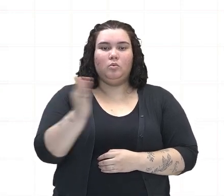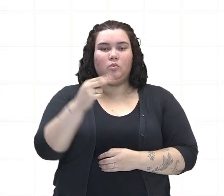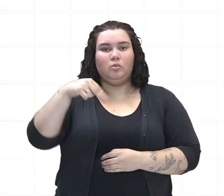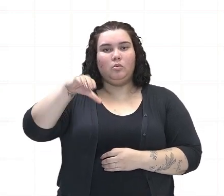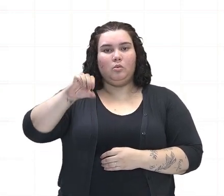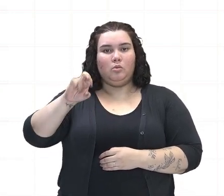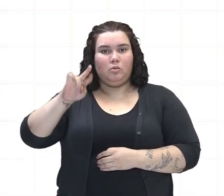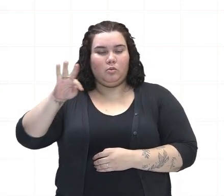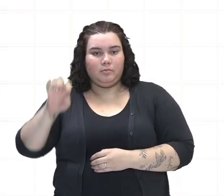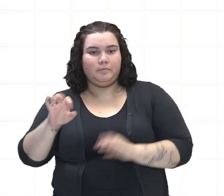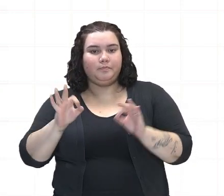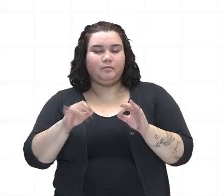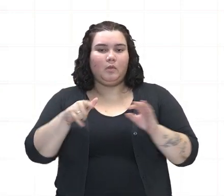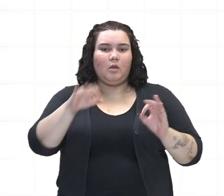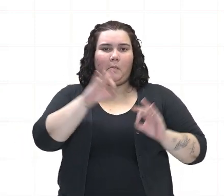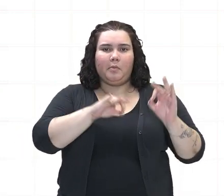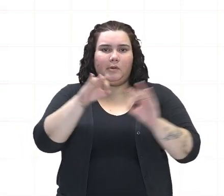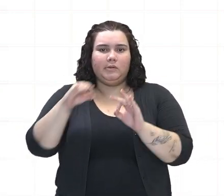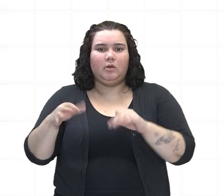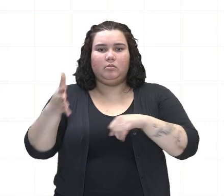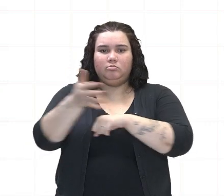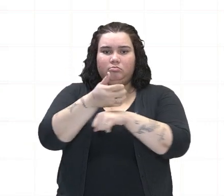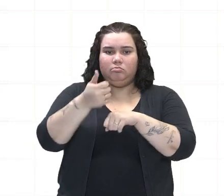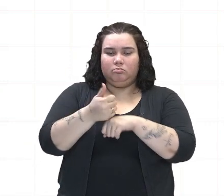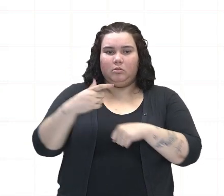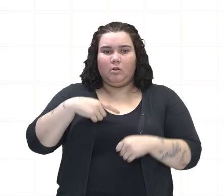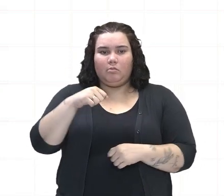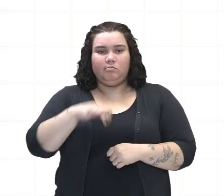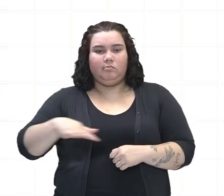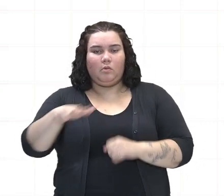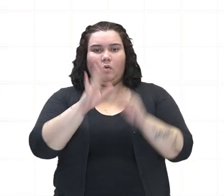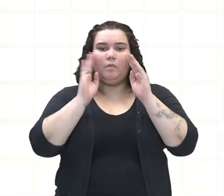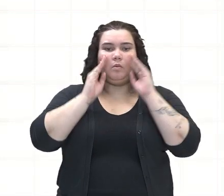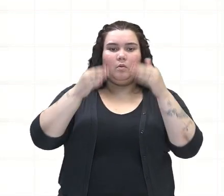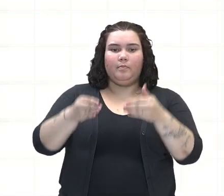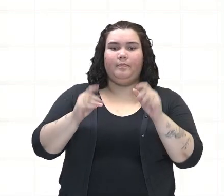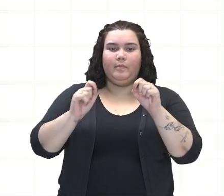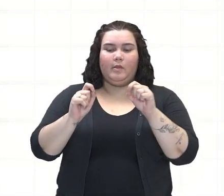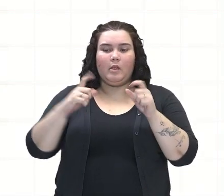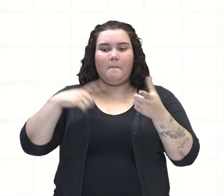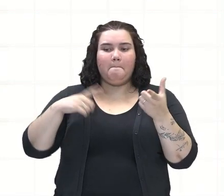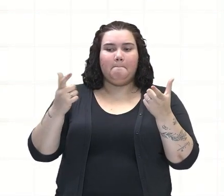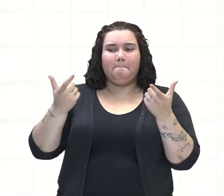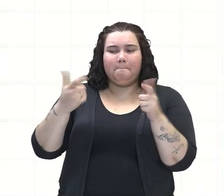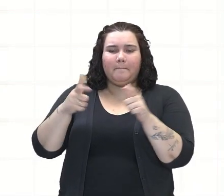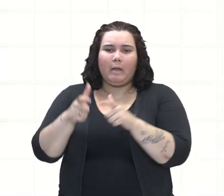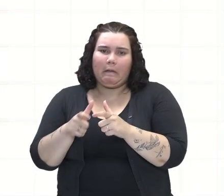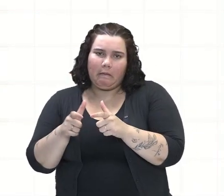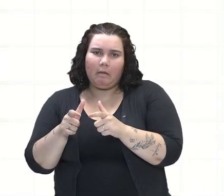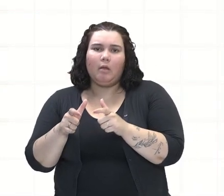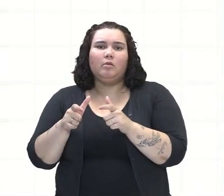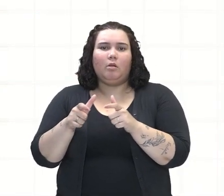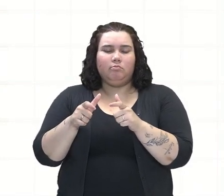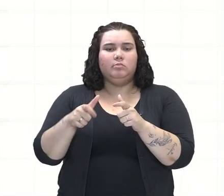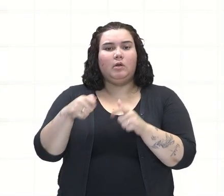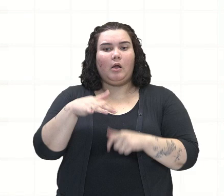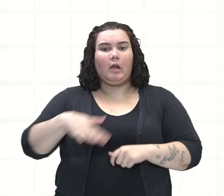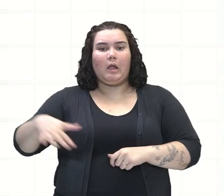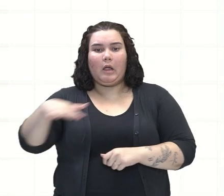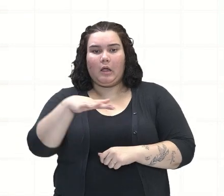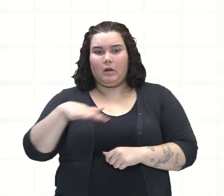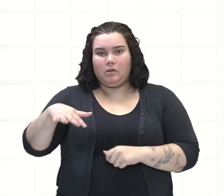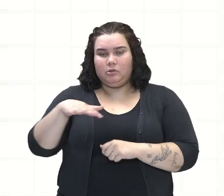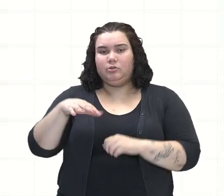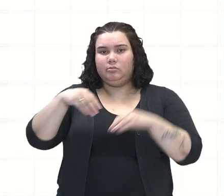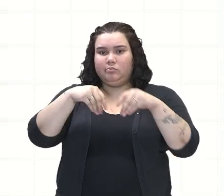o cultivo de uma forma geral, a pecuária, ela se dava ali em pequenas e médias propriedades, certo? O